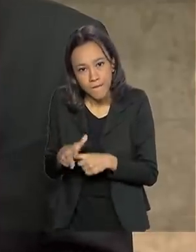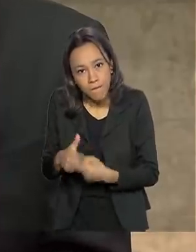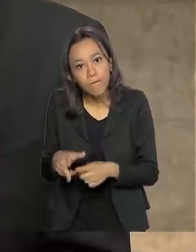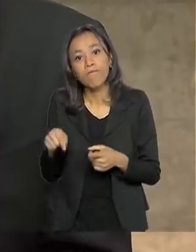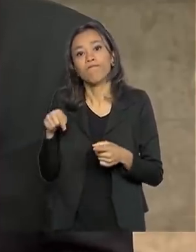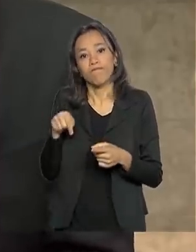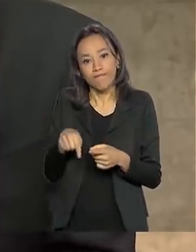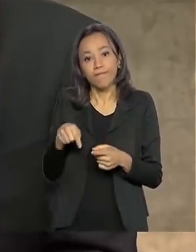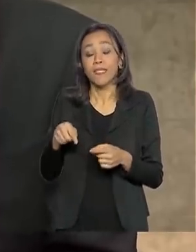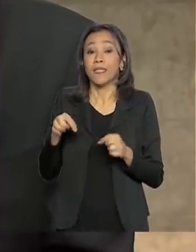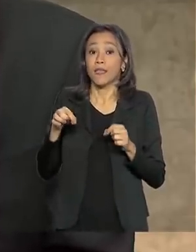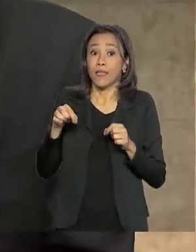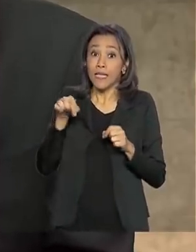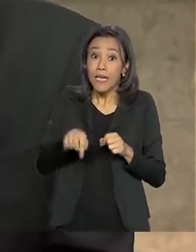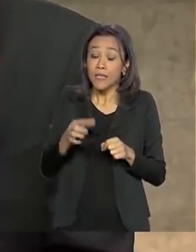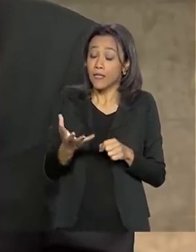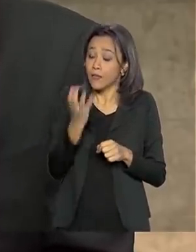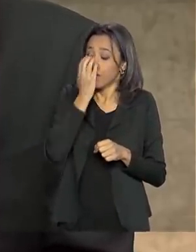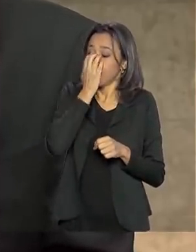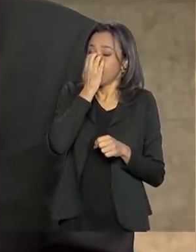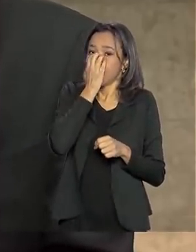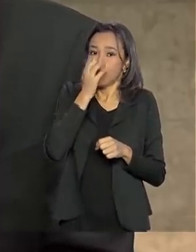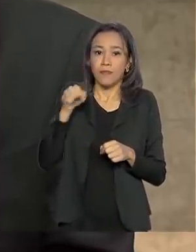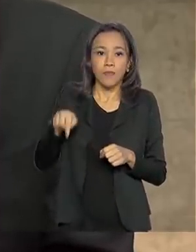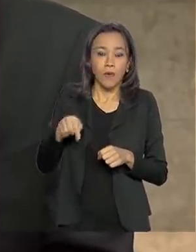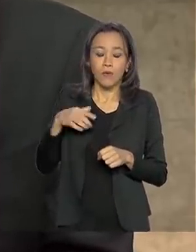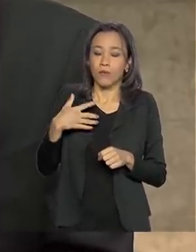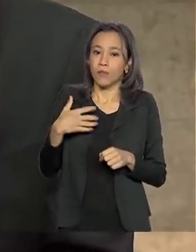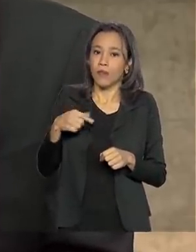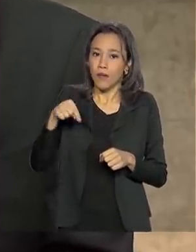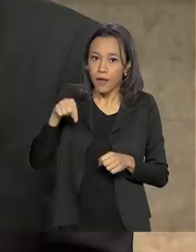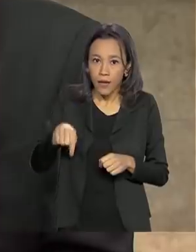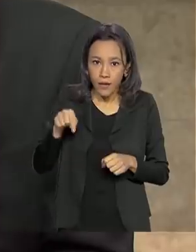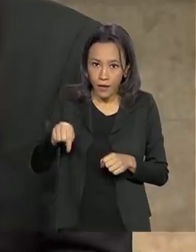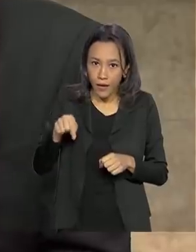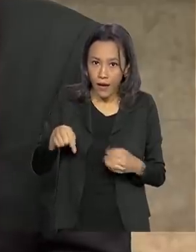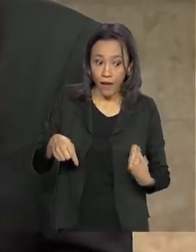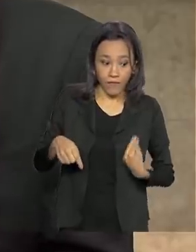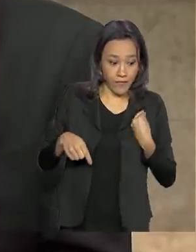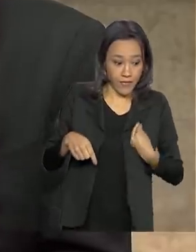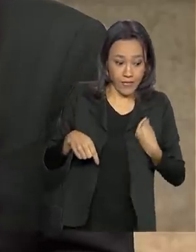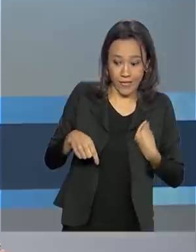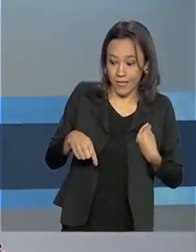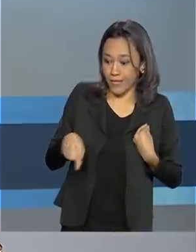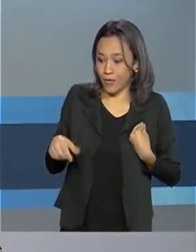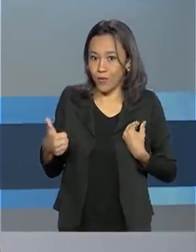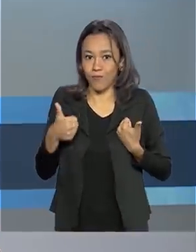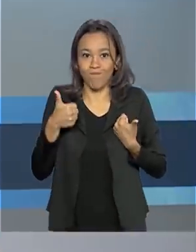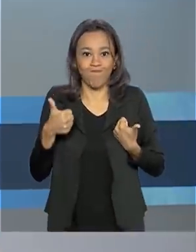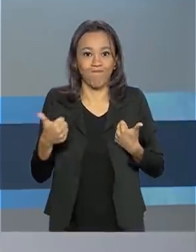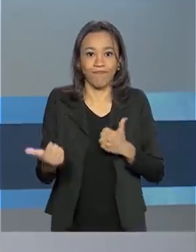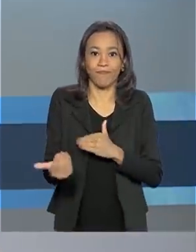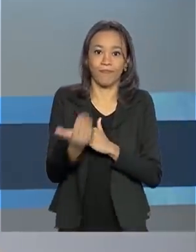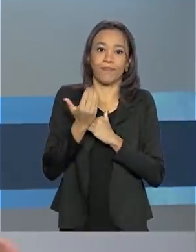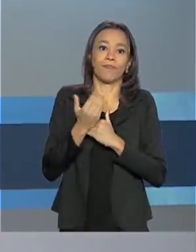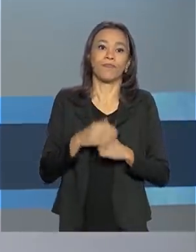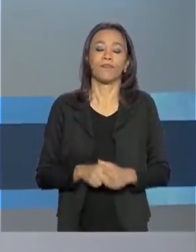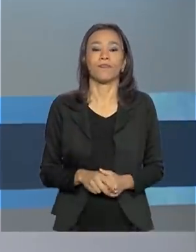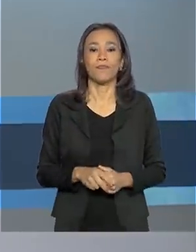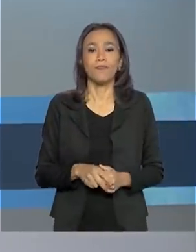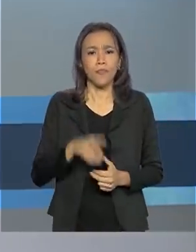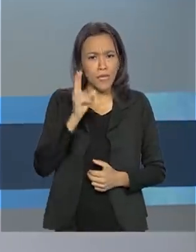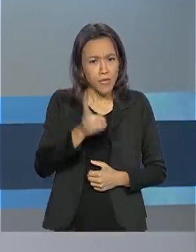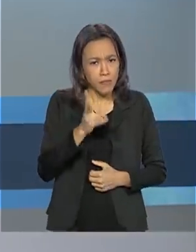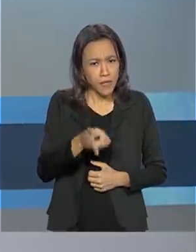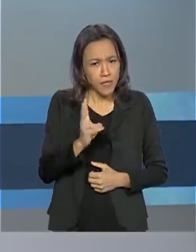e um respirador é um equipamento que é diferença entre a vida e o óbito. E mesmo com